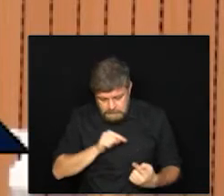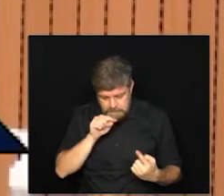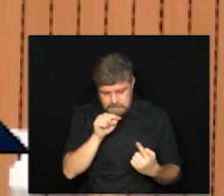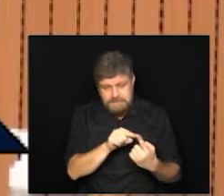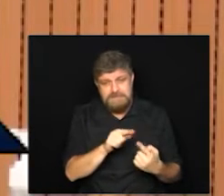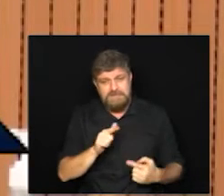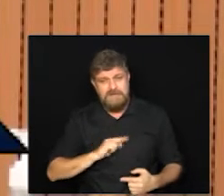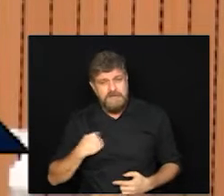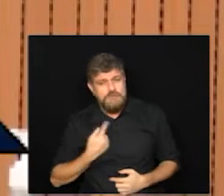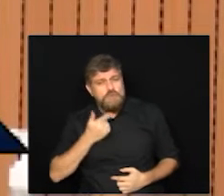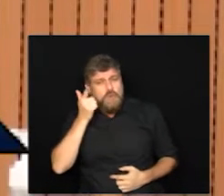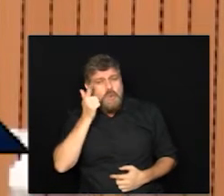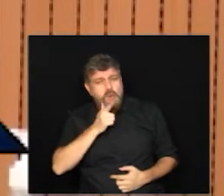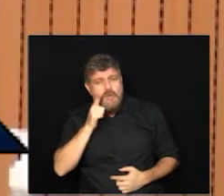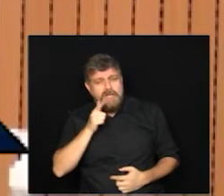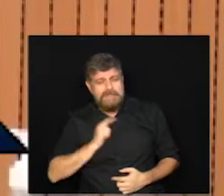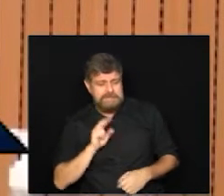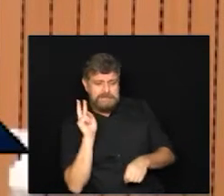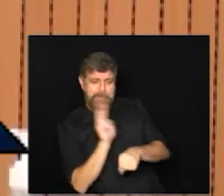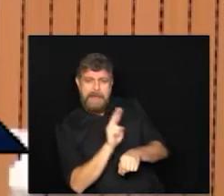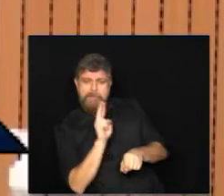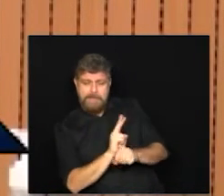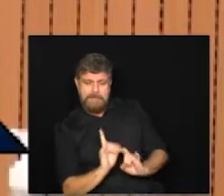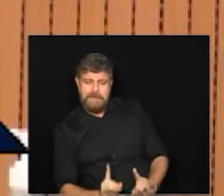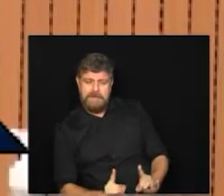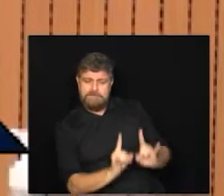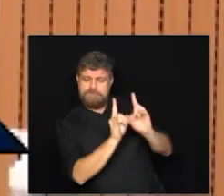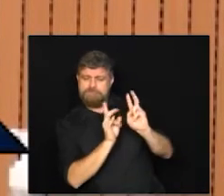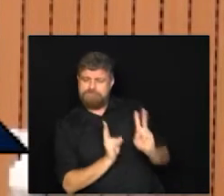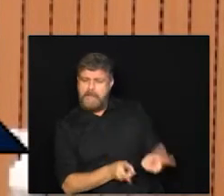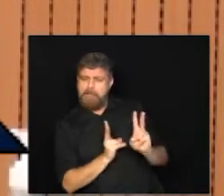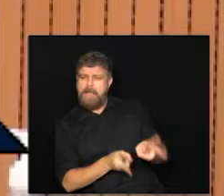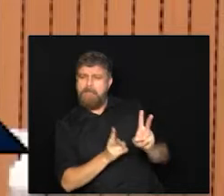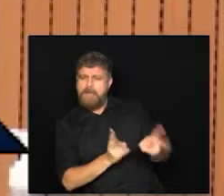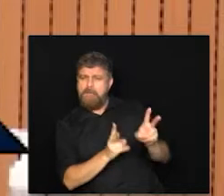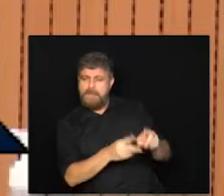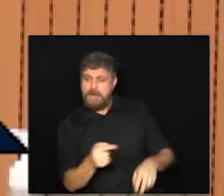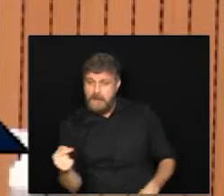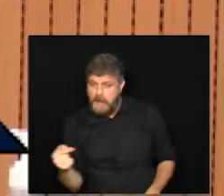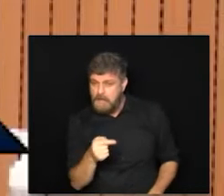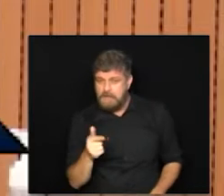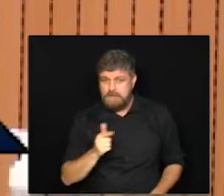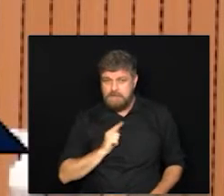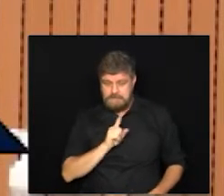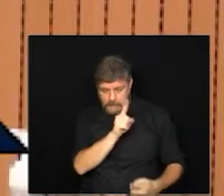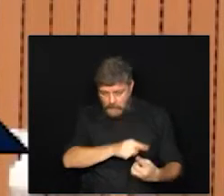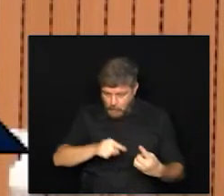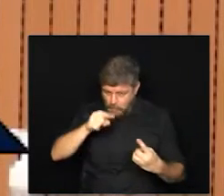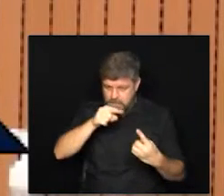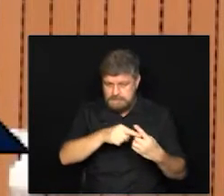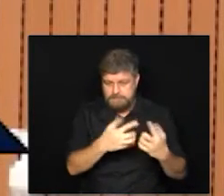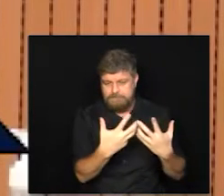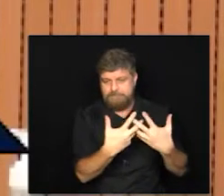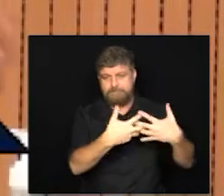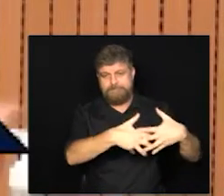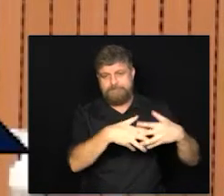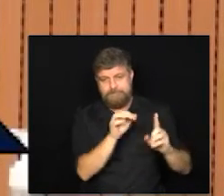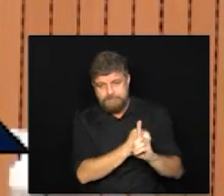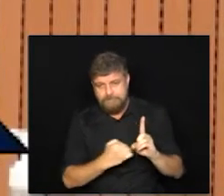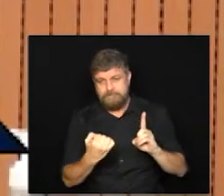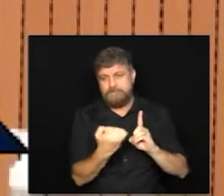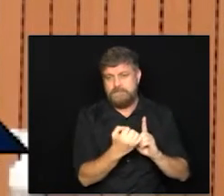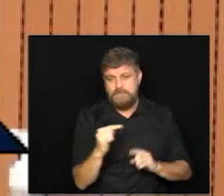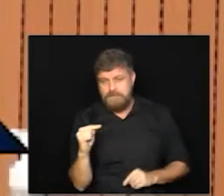possamos preservar esse patrimônio e fazer com que ele cumpra a sua função social